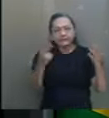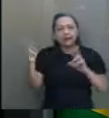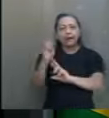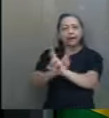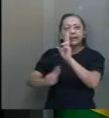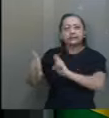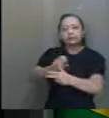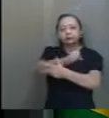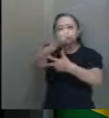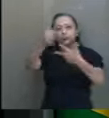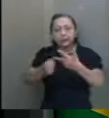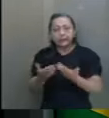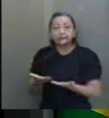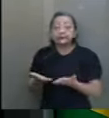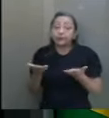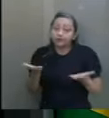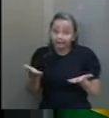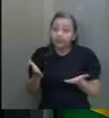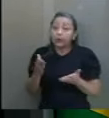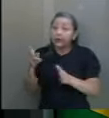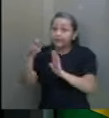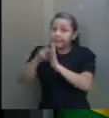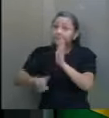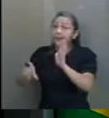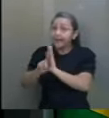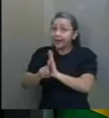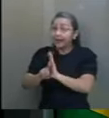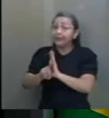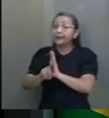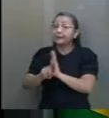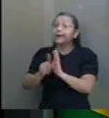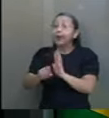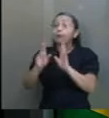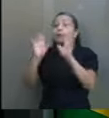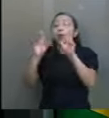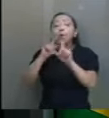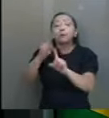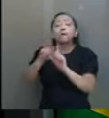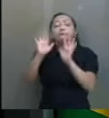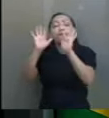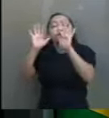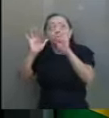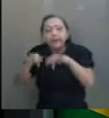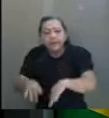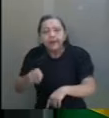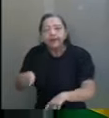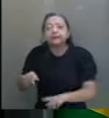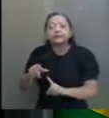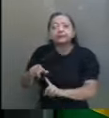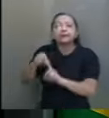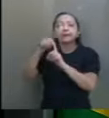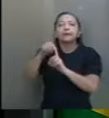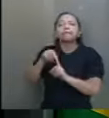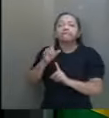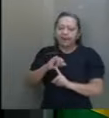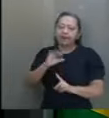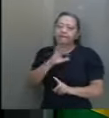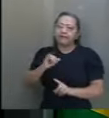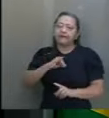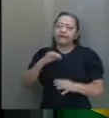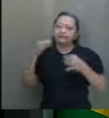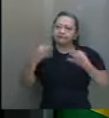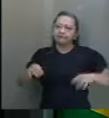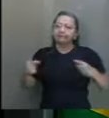ele vai realmente dar uma pegada ética, que é o desejo do